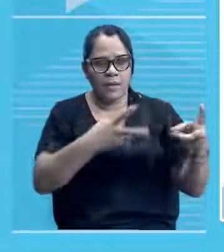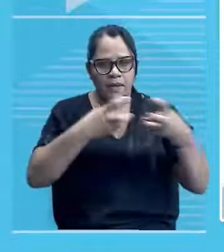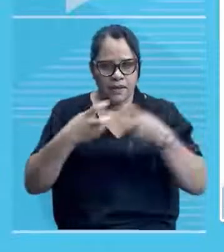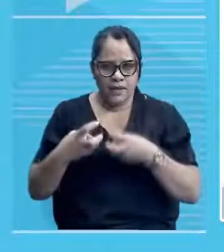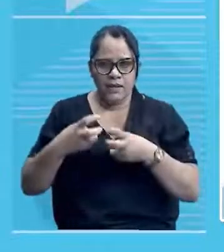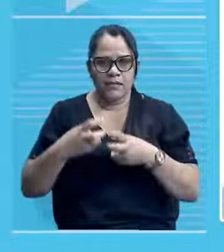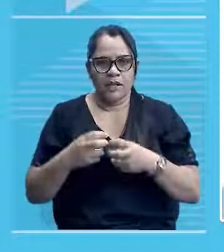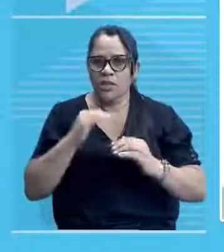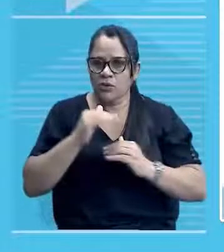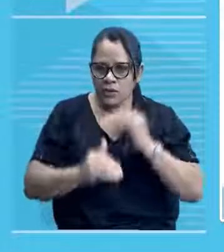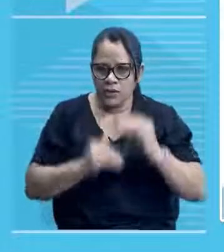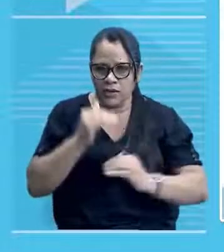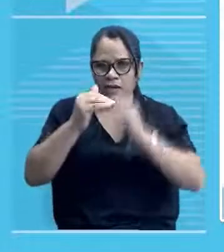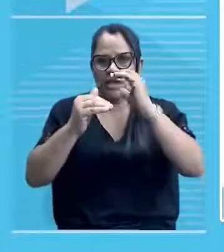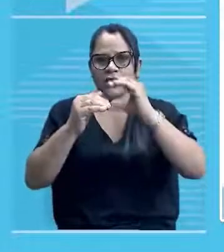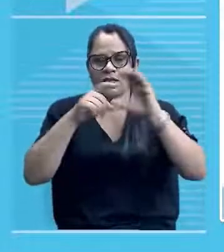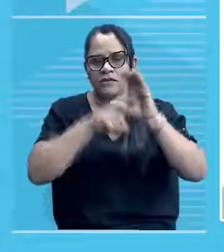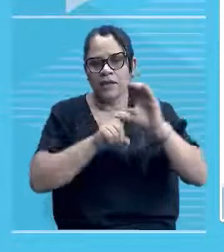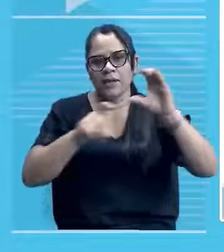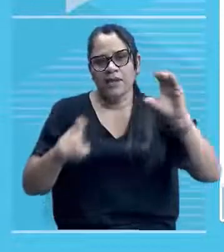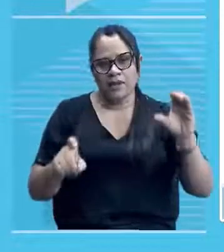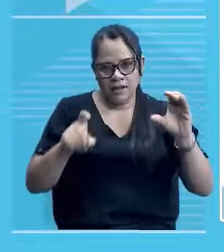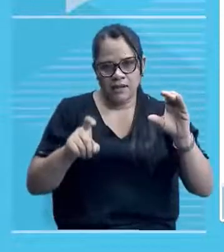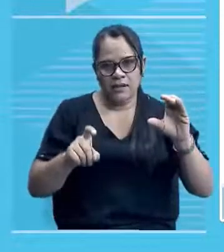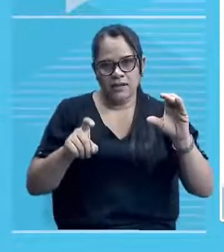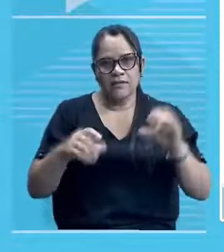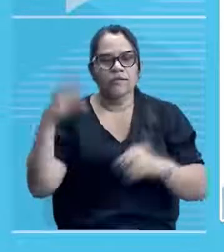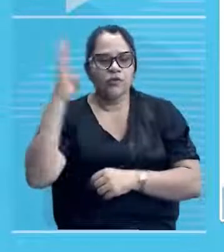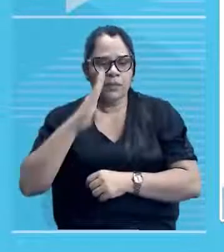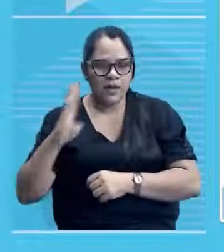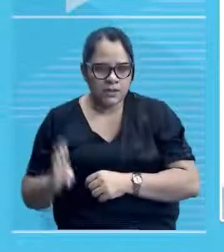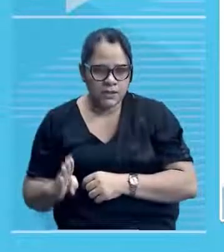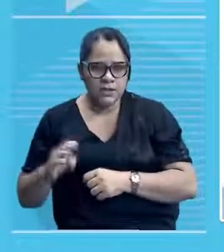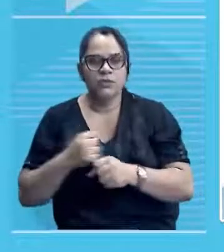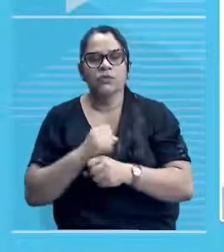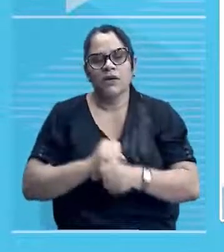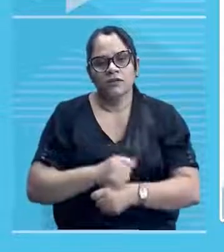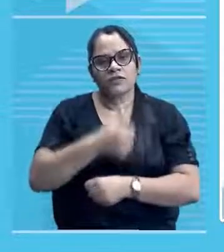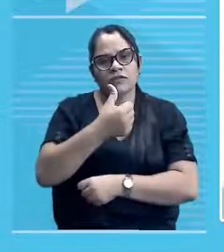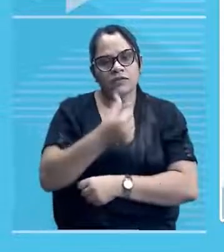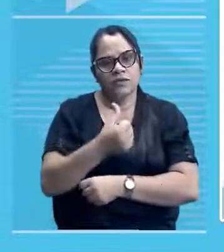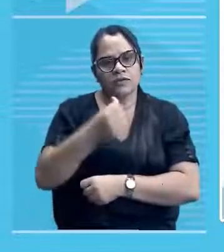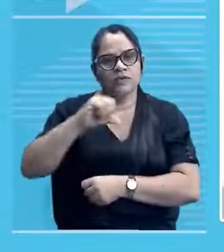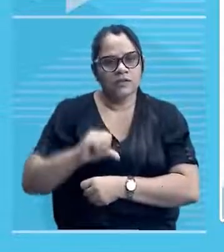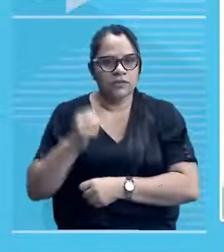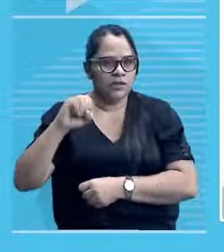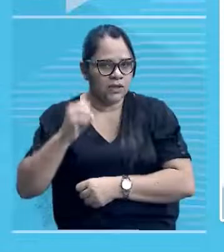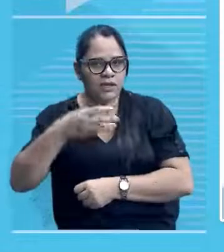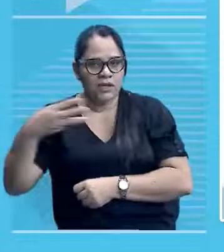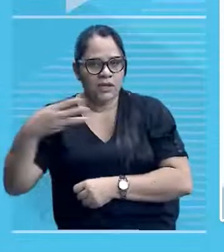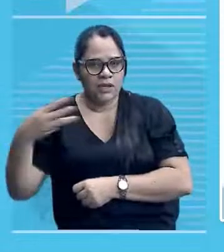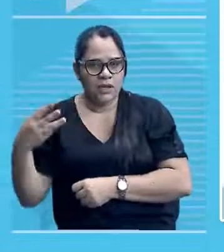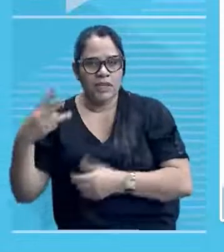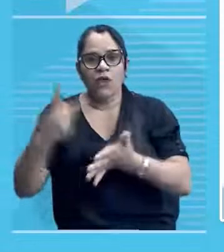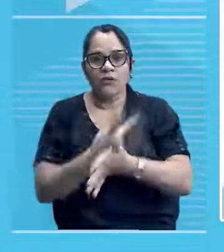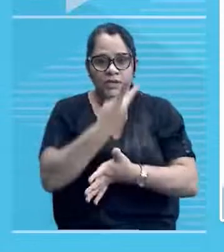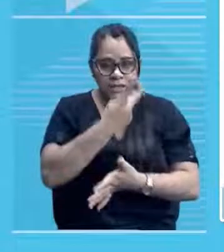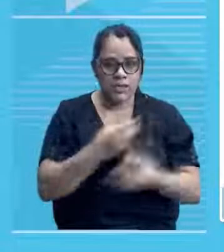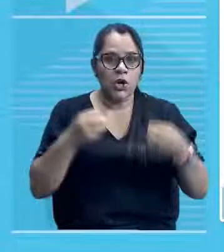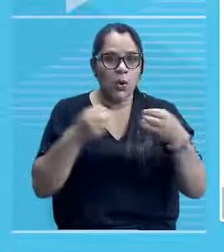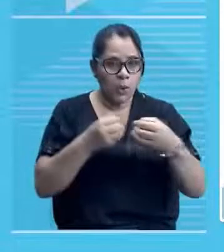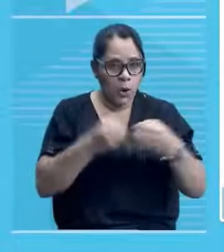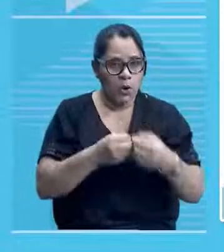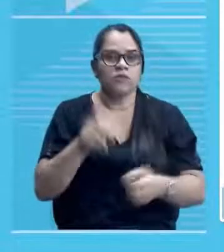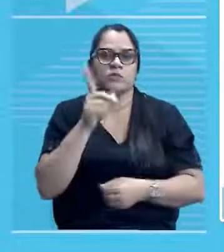processo de independência do Brasil, No dia 13 de março de 1823, aconteceu... As margens do Riacho